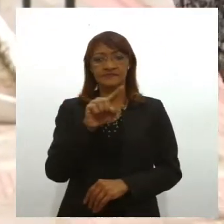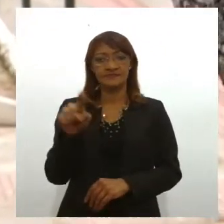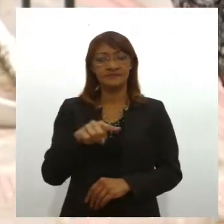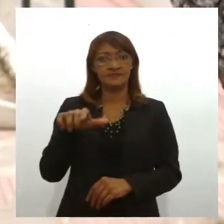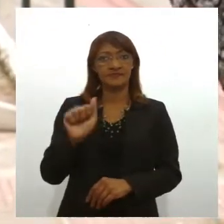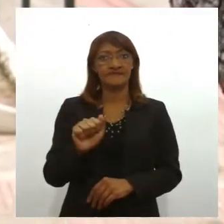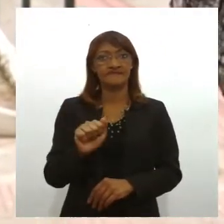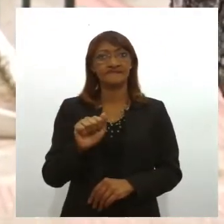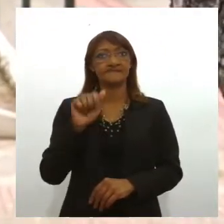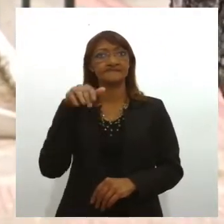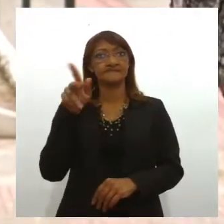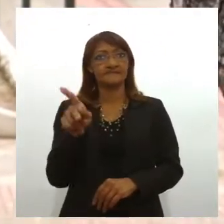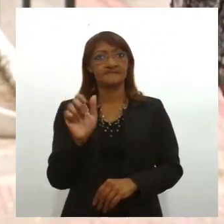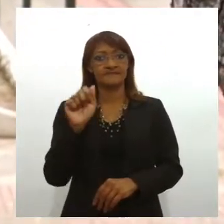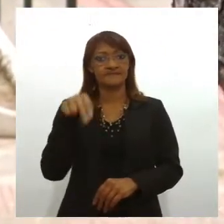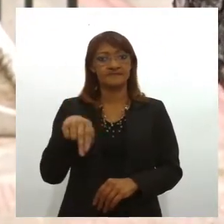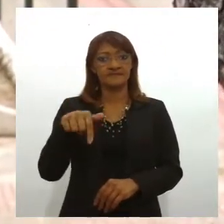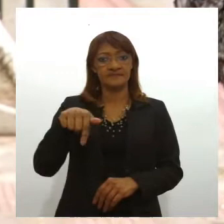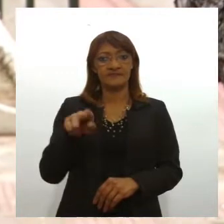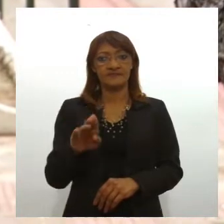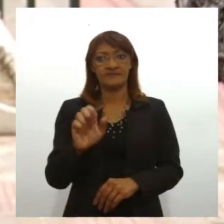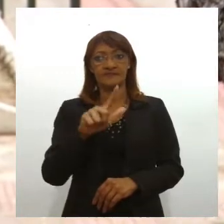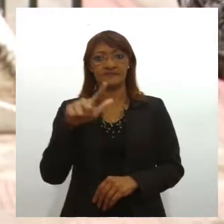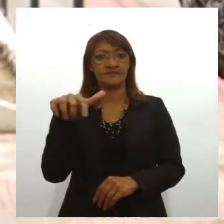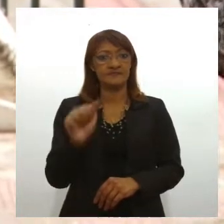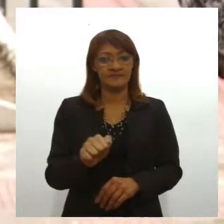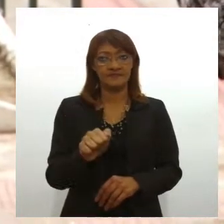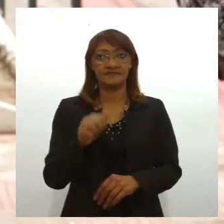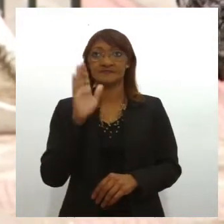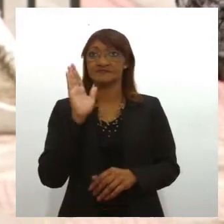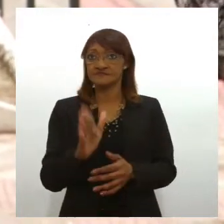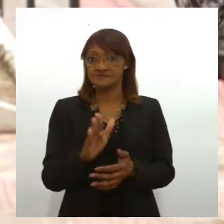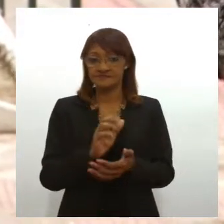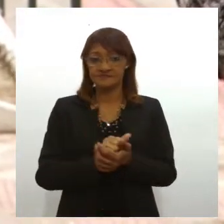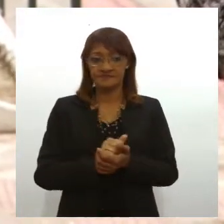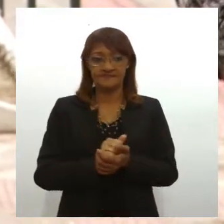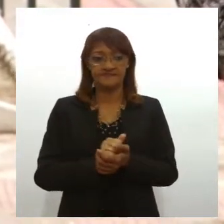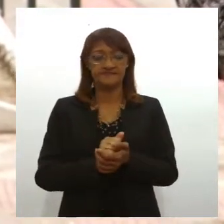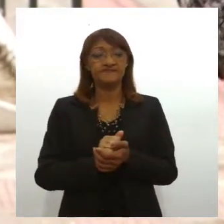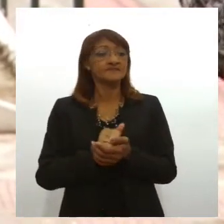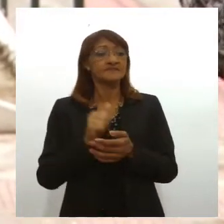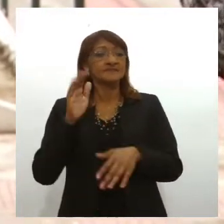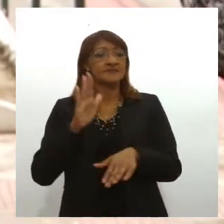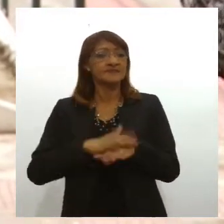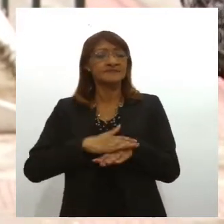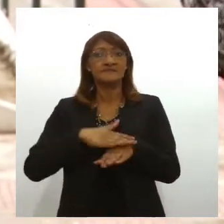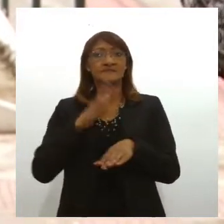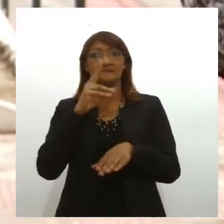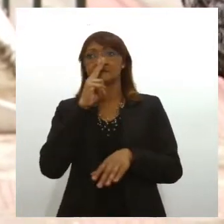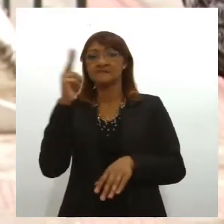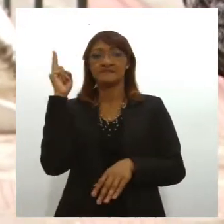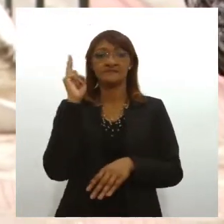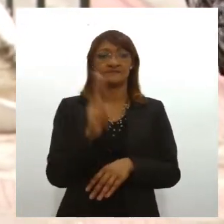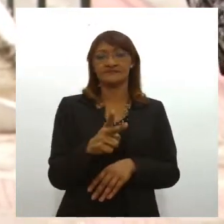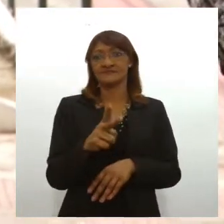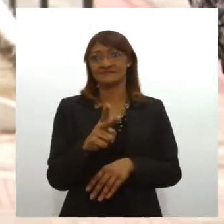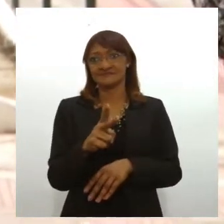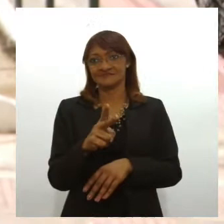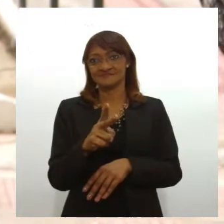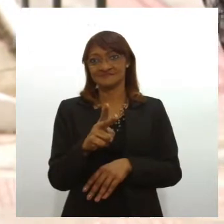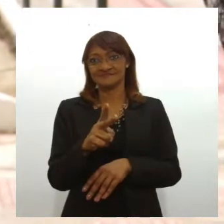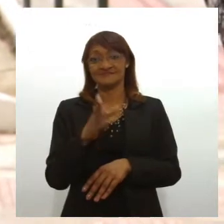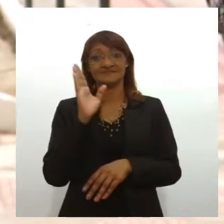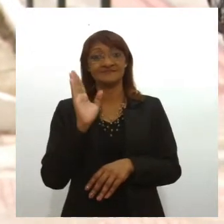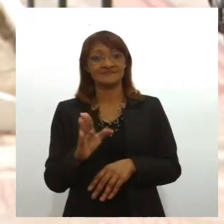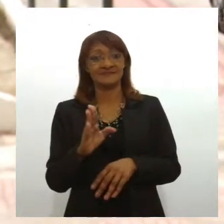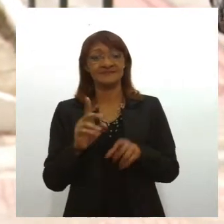líder do quilombo de Quariterê, no Mato Grosso, e ela é uma heroína nacional pouco conhecida. Assim